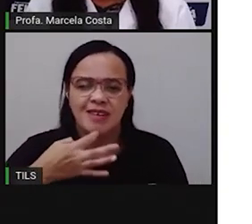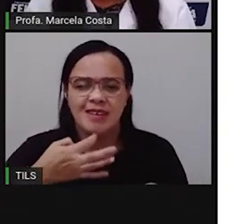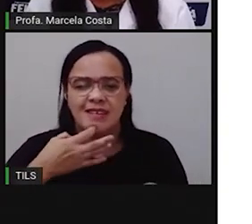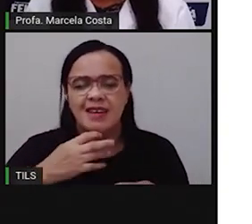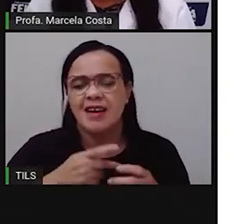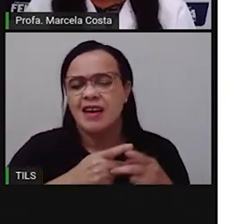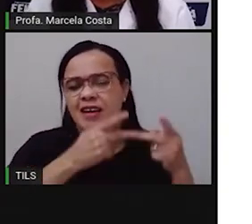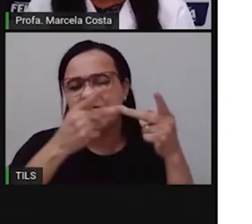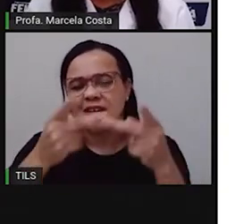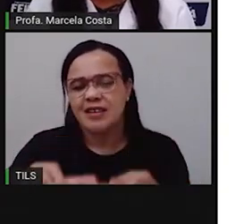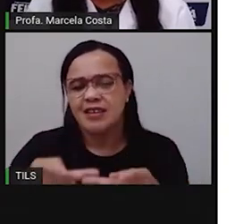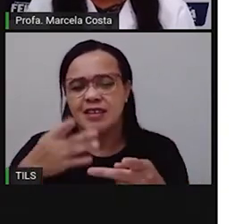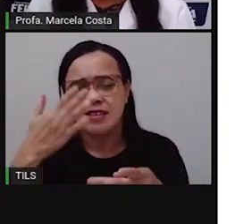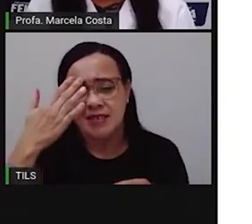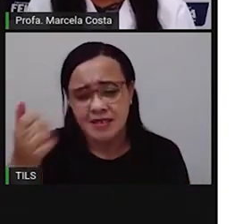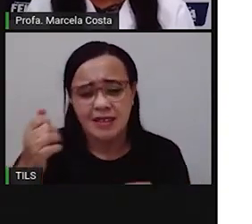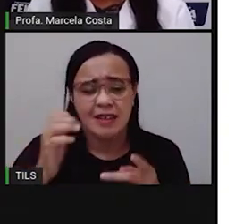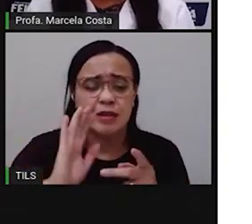visitou.